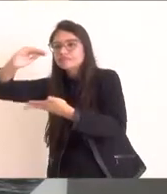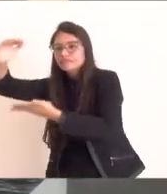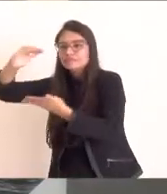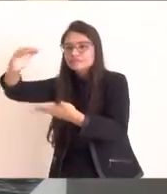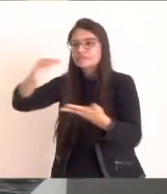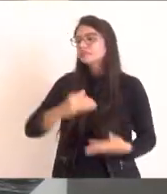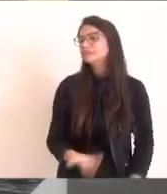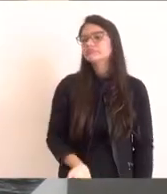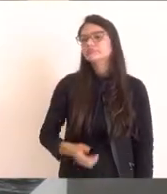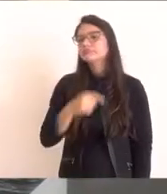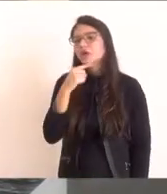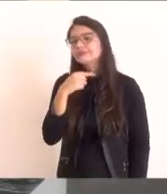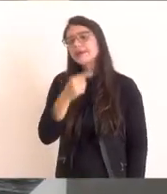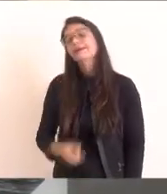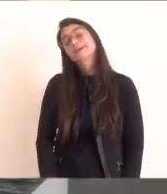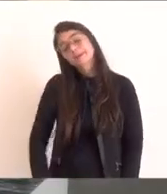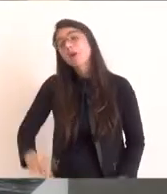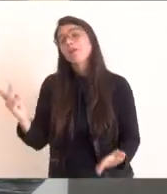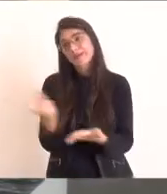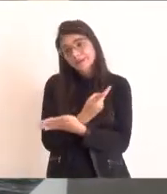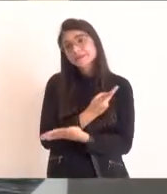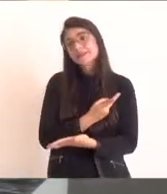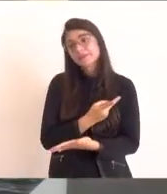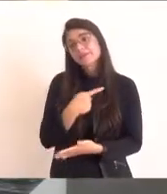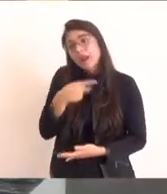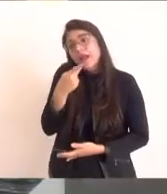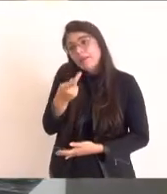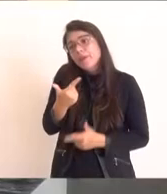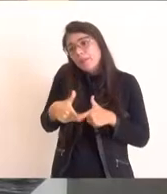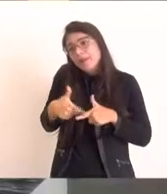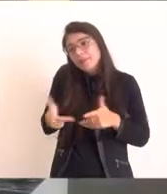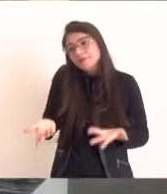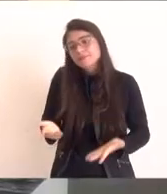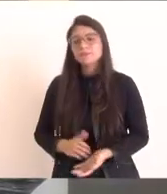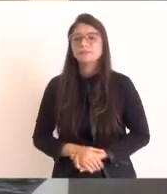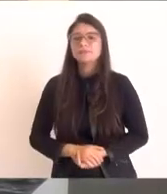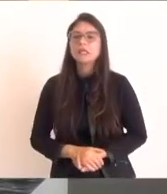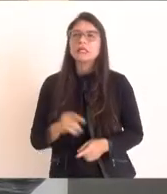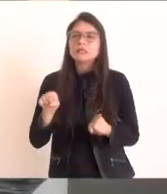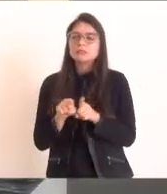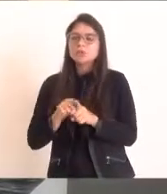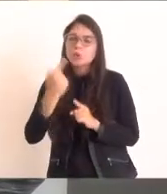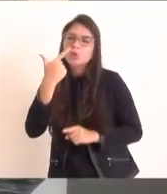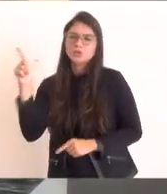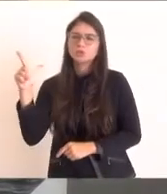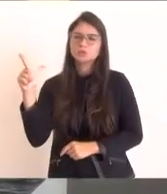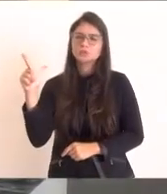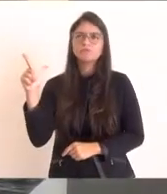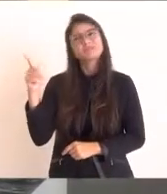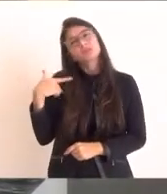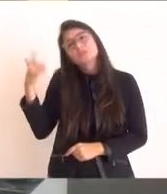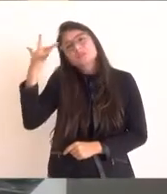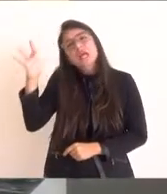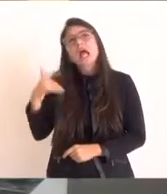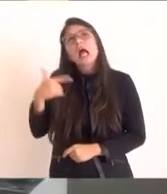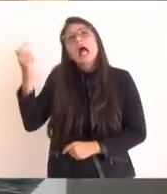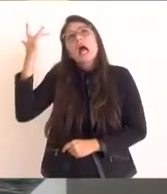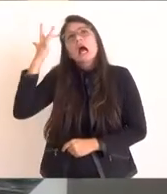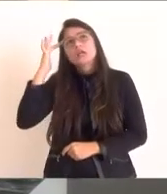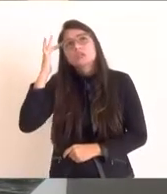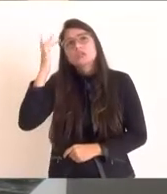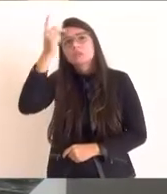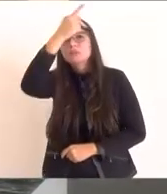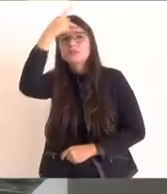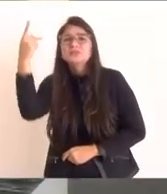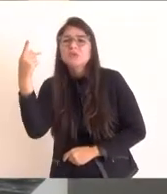coisas que acontecem. Outra coisa, eu não sei, mas eu acho que poucas pessoas